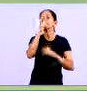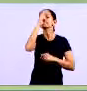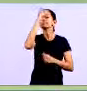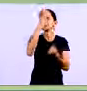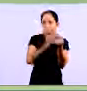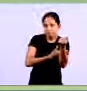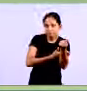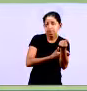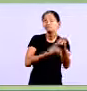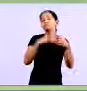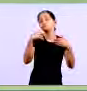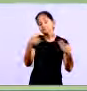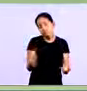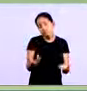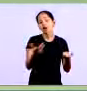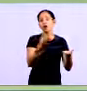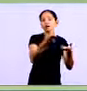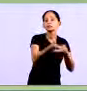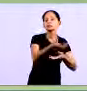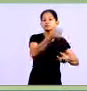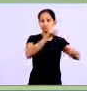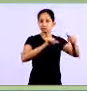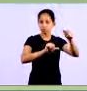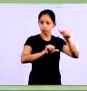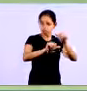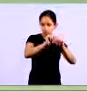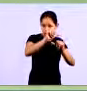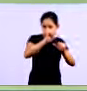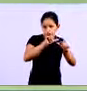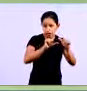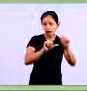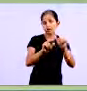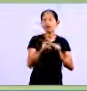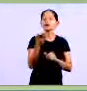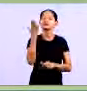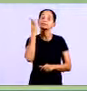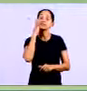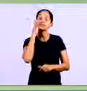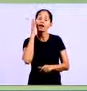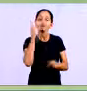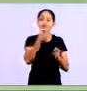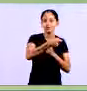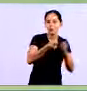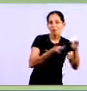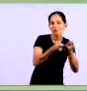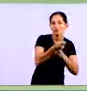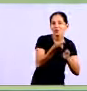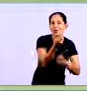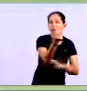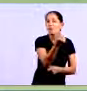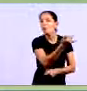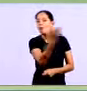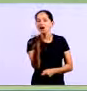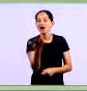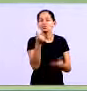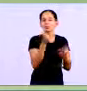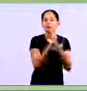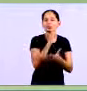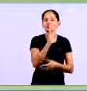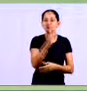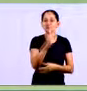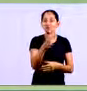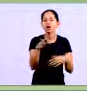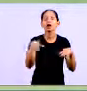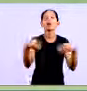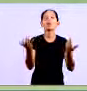E o recebimento Dos títulos Ou dessas vendas Você estará controlando As contas a receber Como? Ferramentas Que você